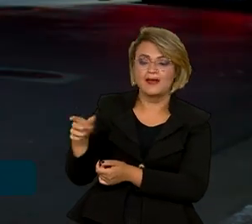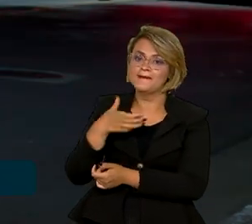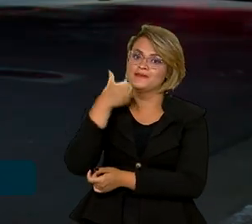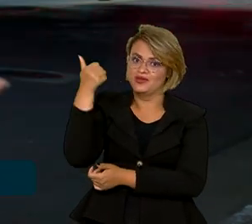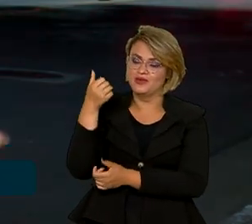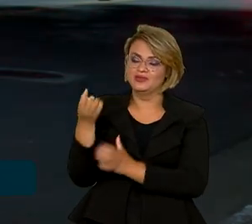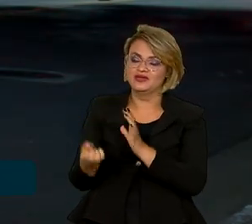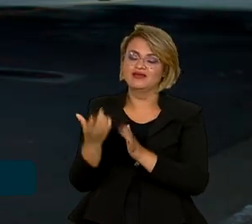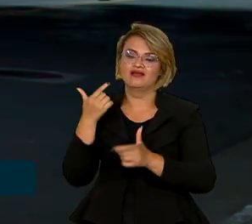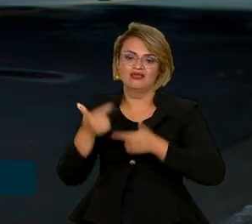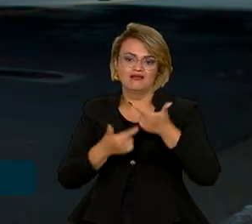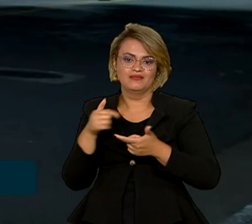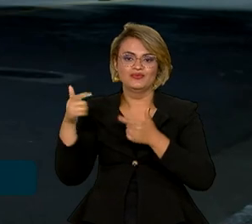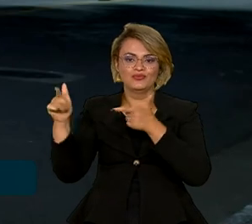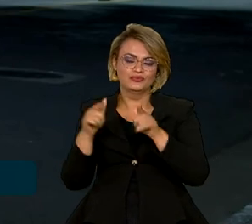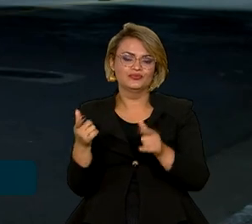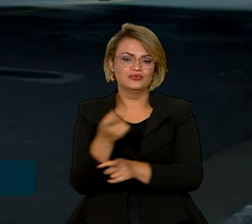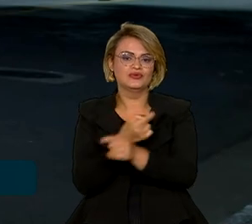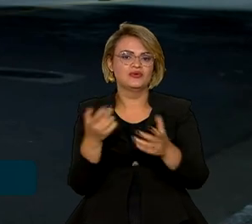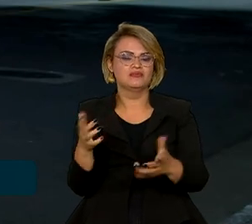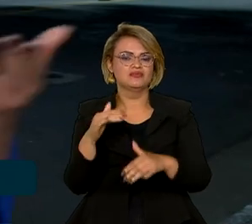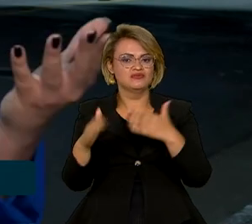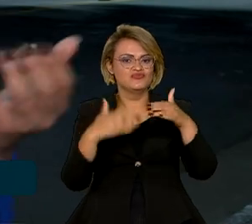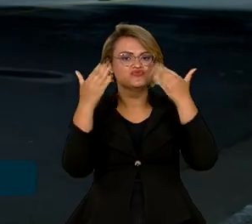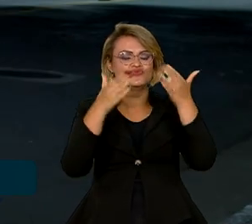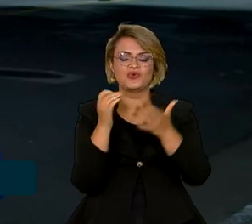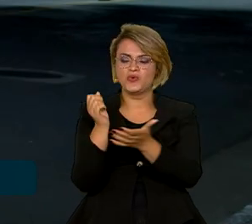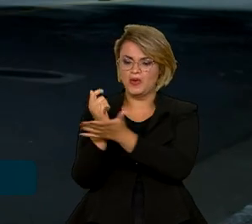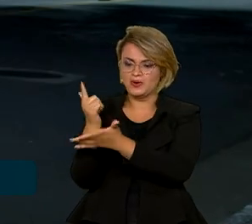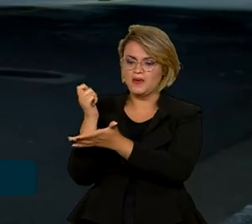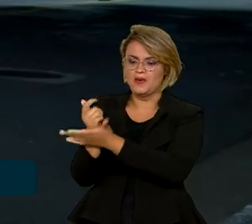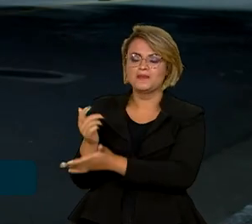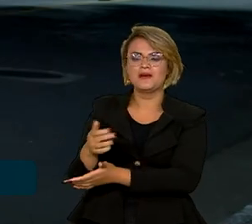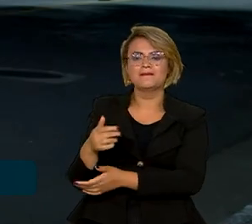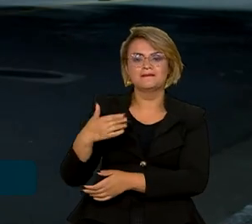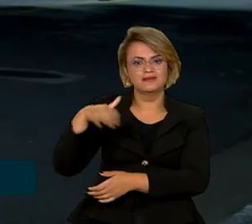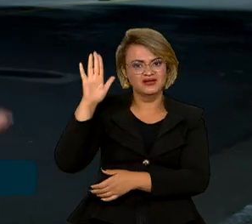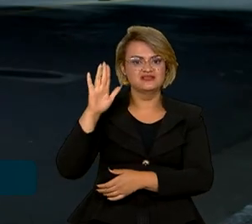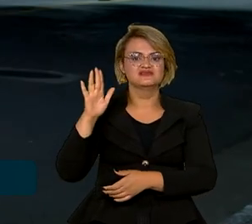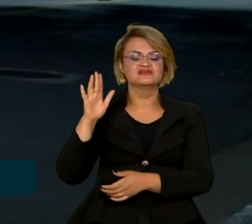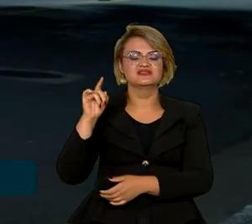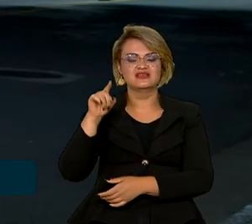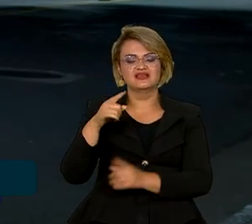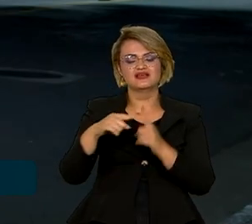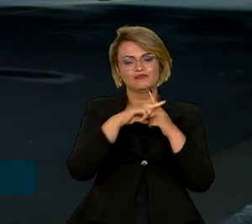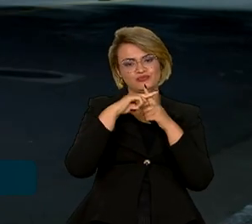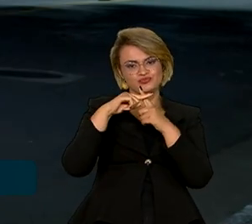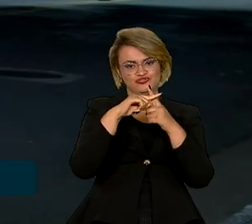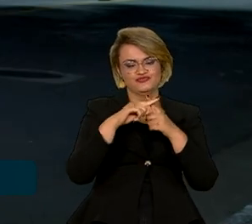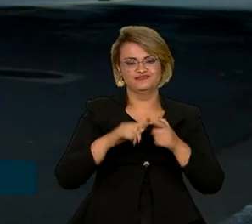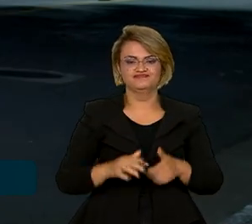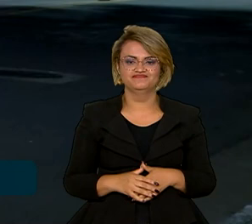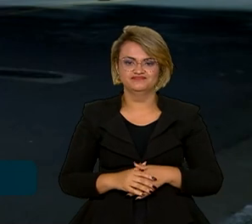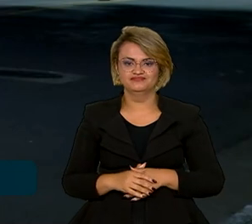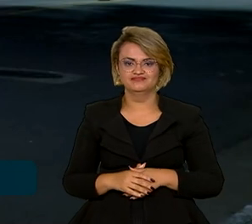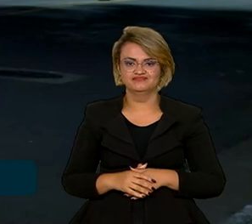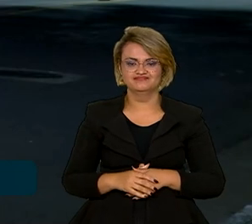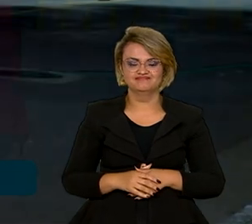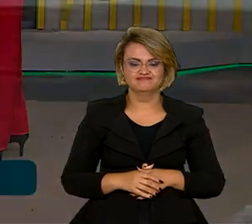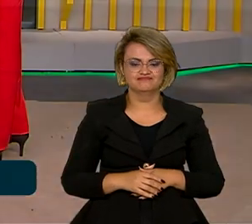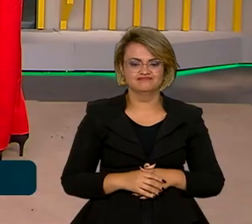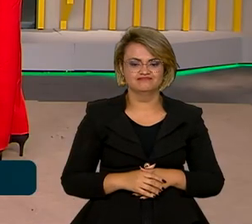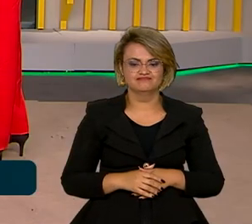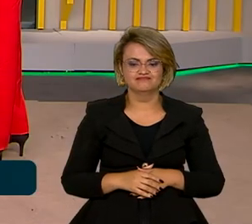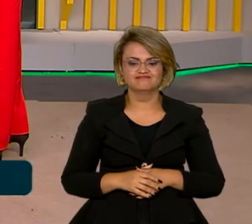mais renda e aí a economia cresce, mais consumo e esse ciclo, esse ciclo, então, positivo, vai se construindo. Ana e